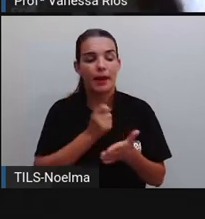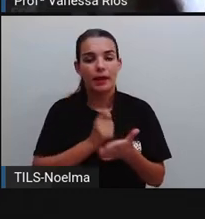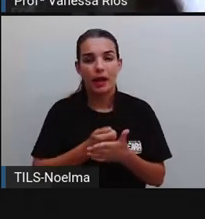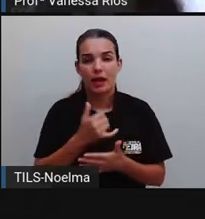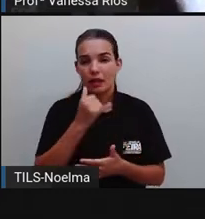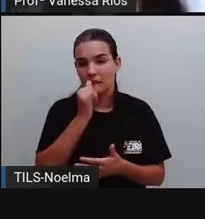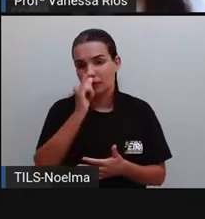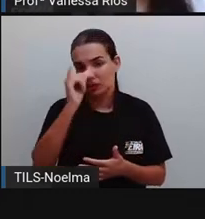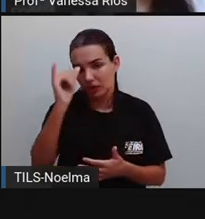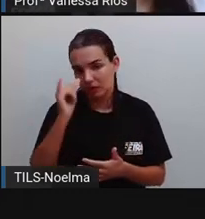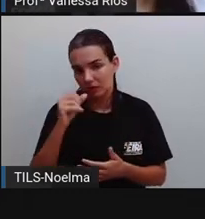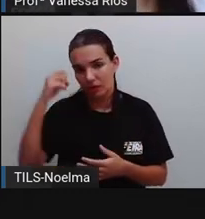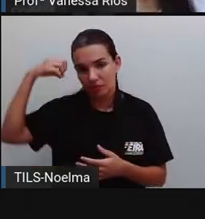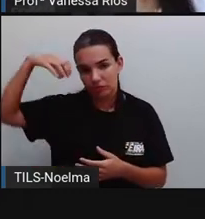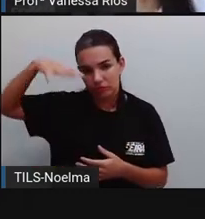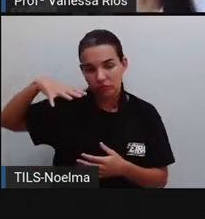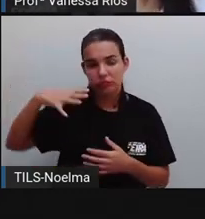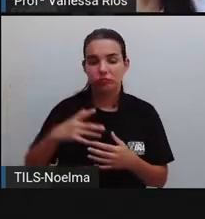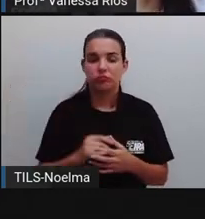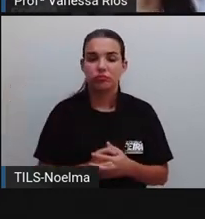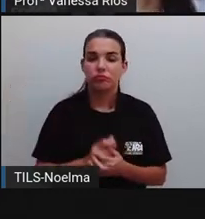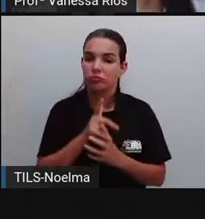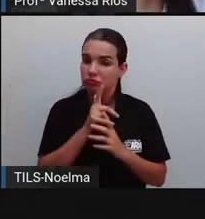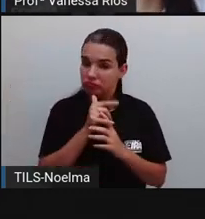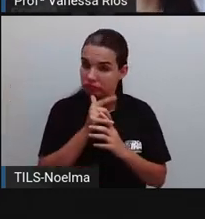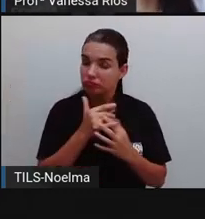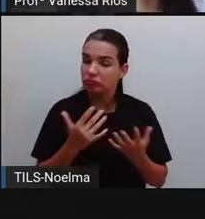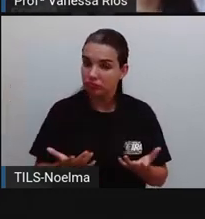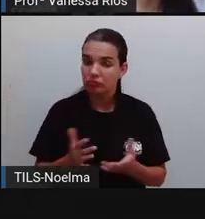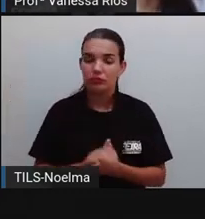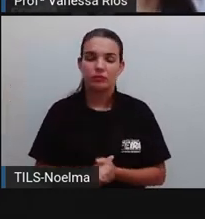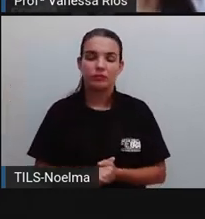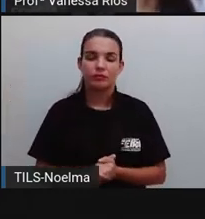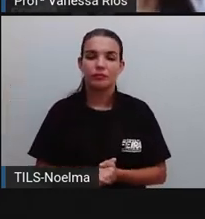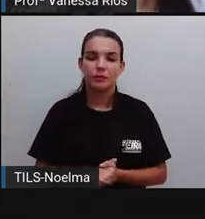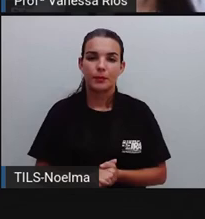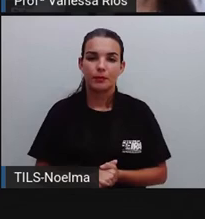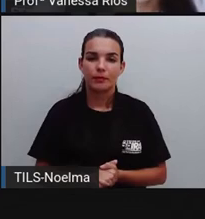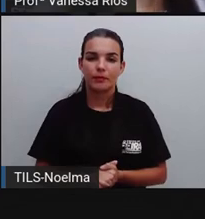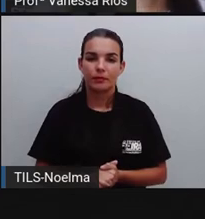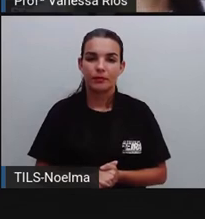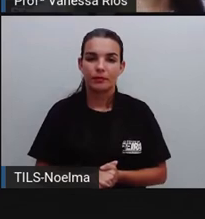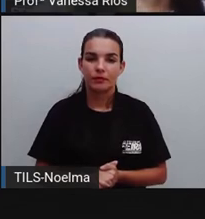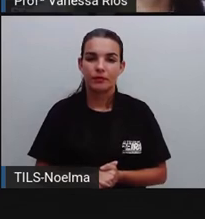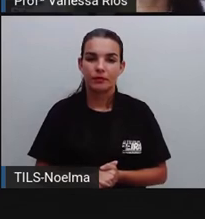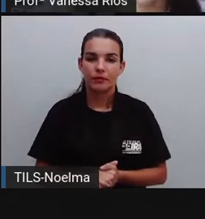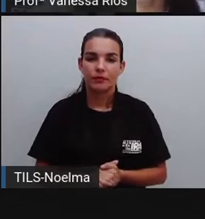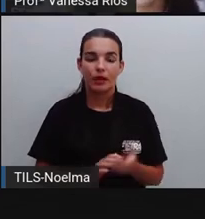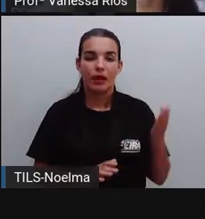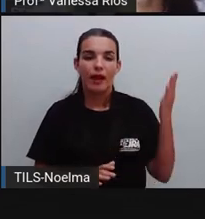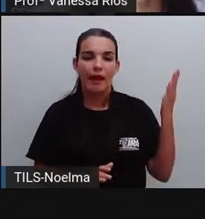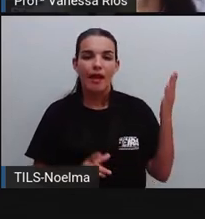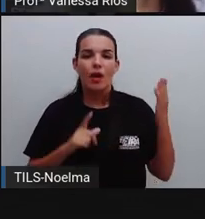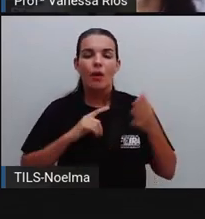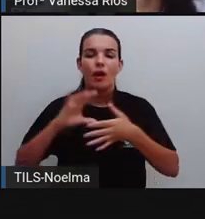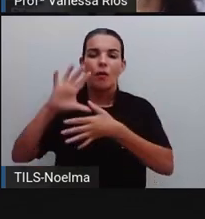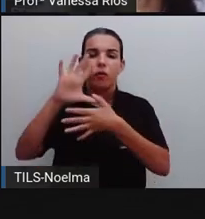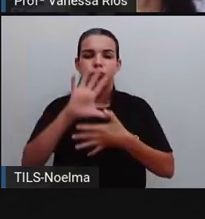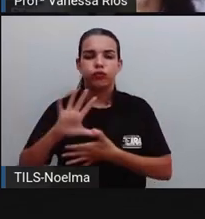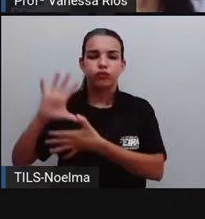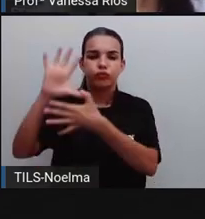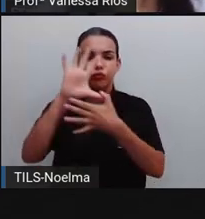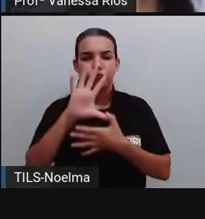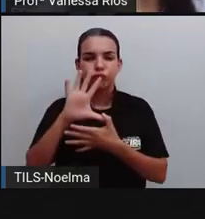conseguido aí melhorar, né? O valor pago nas suas contas de luz. E é para trás desse mapa aí, para a gente